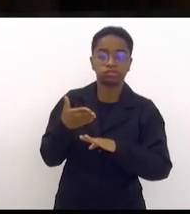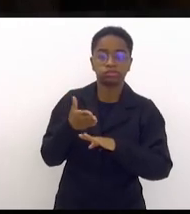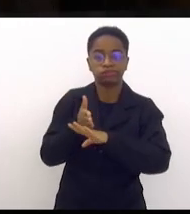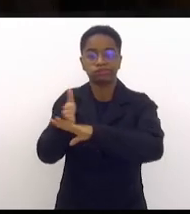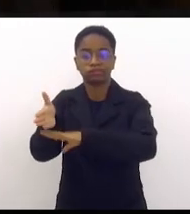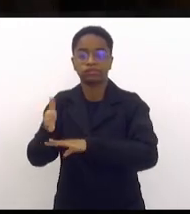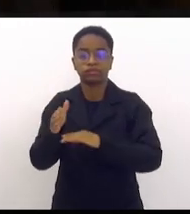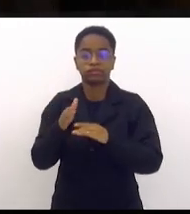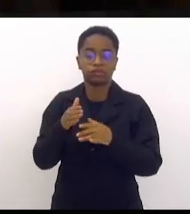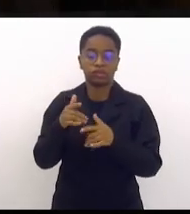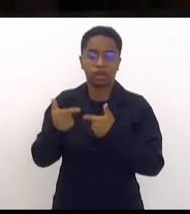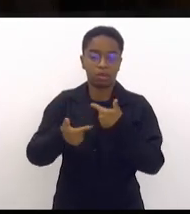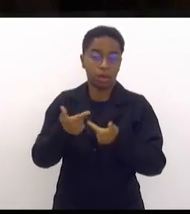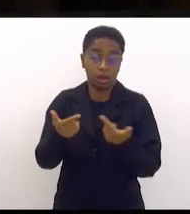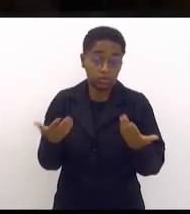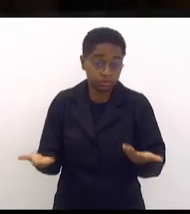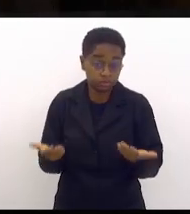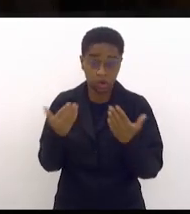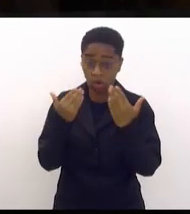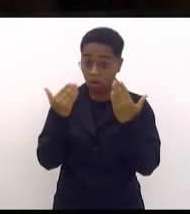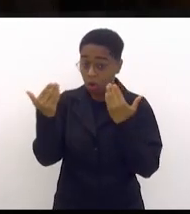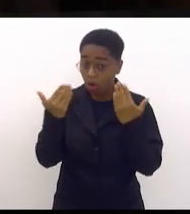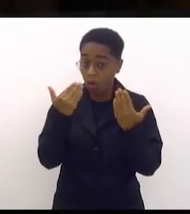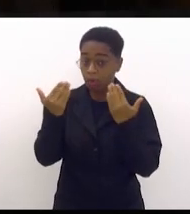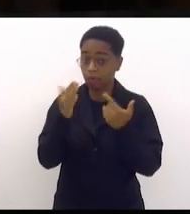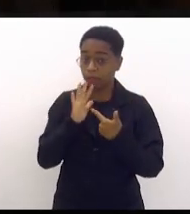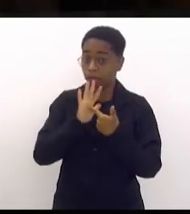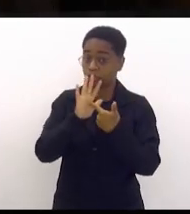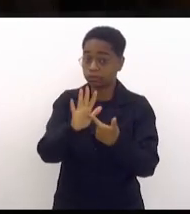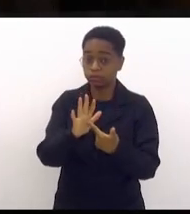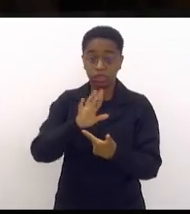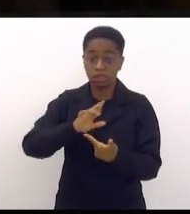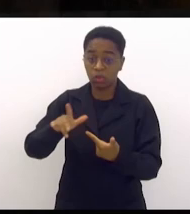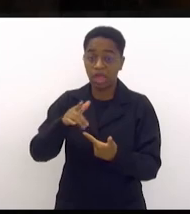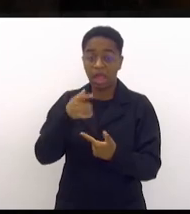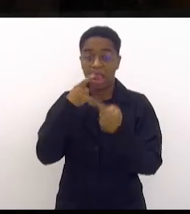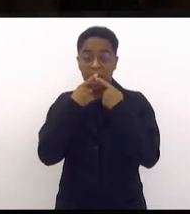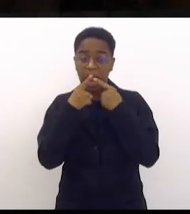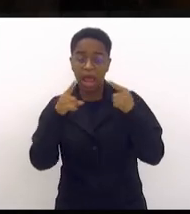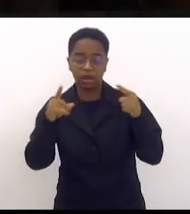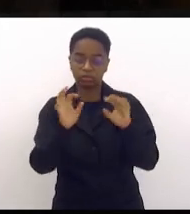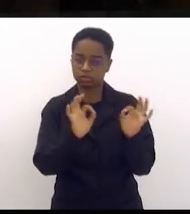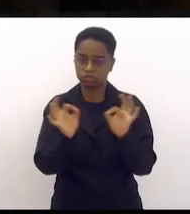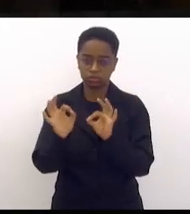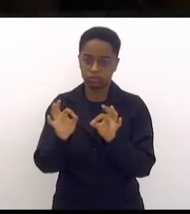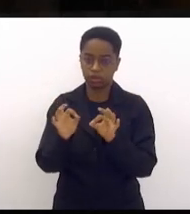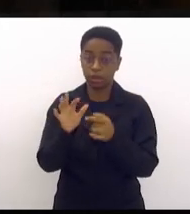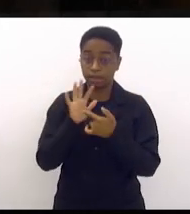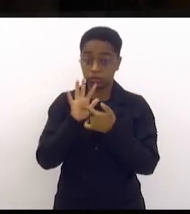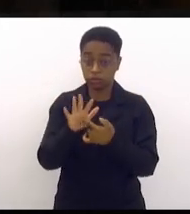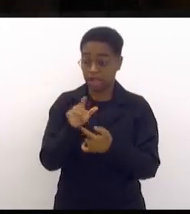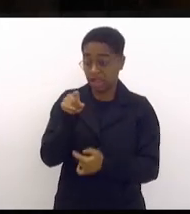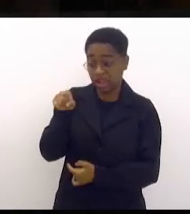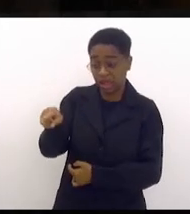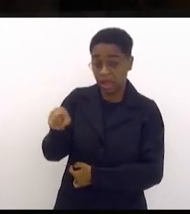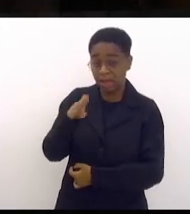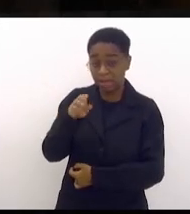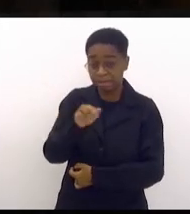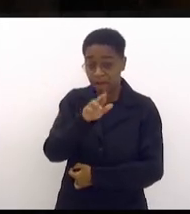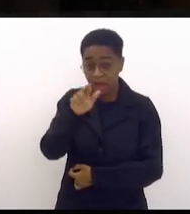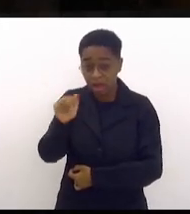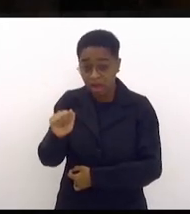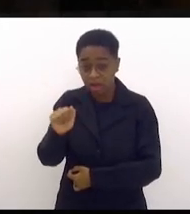trabalho. Então, essa comparação não é mimimi em dizer que lá não está